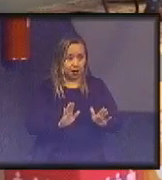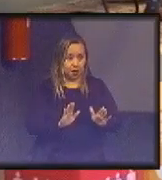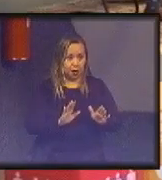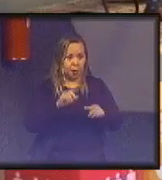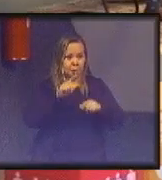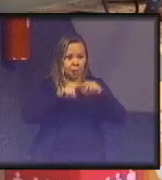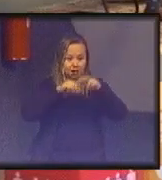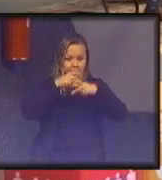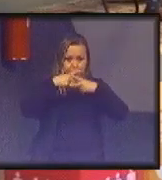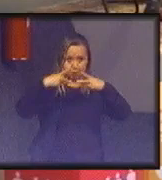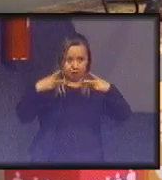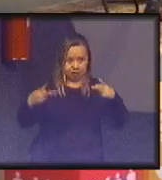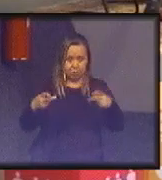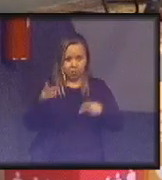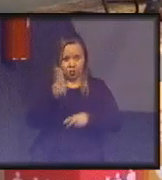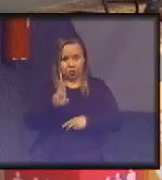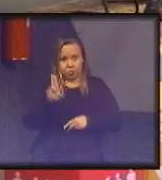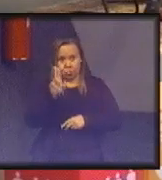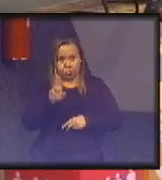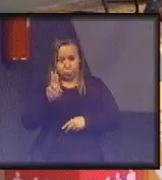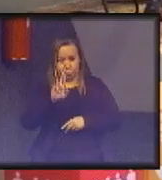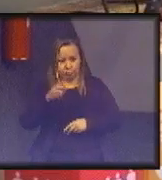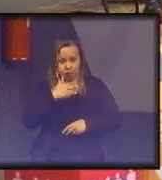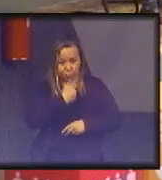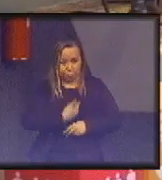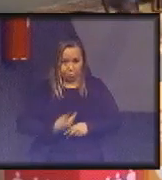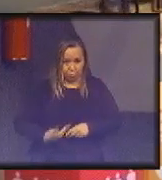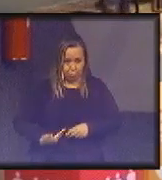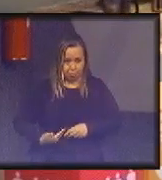e consumo sustentáveis pelo atual governo federal?